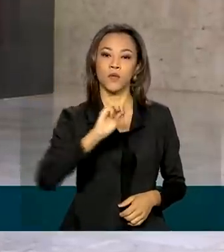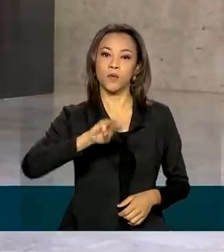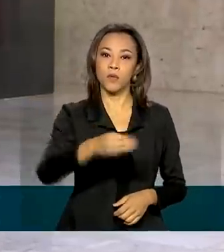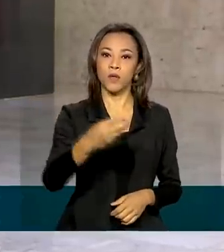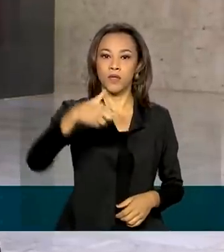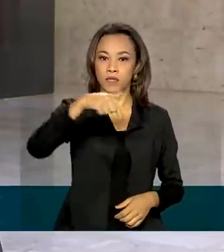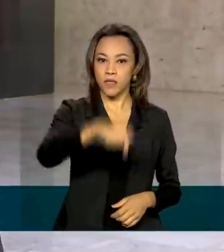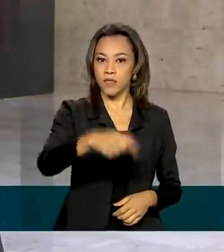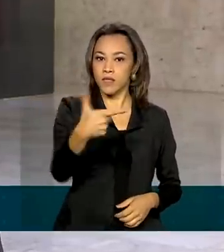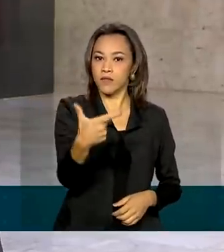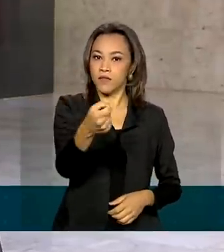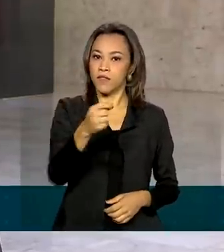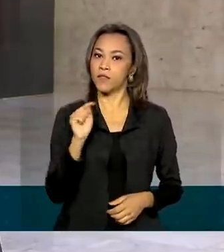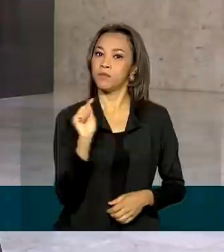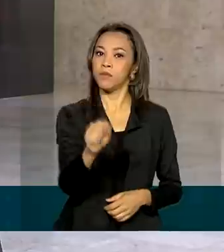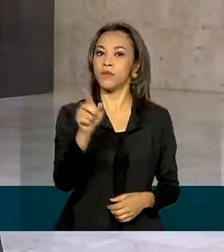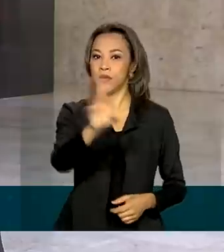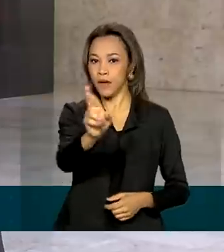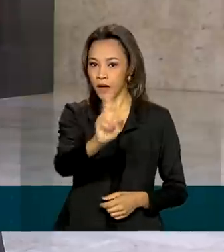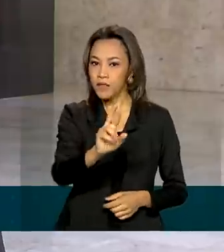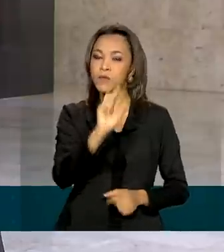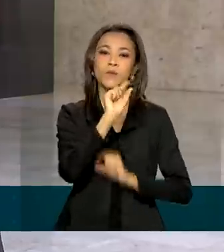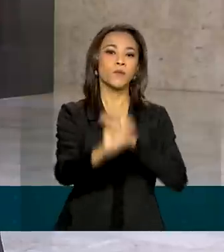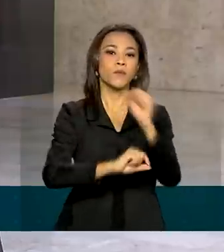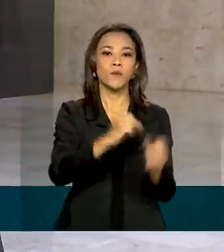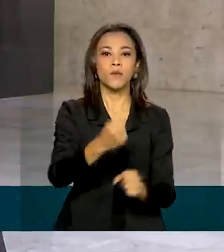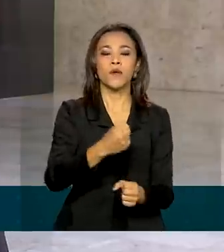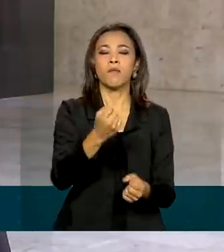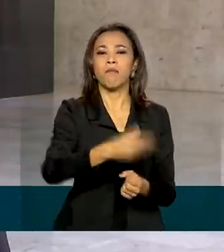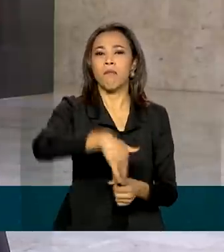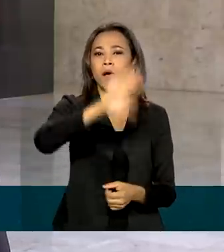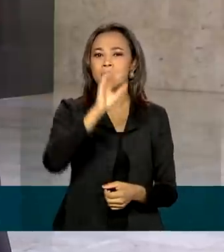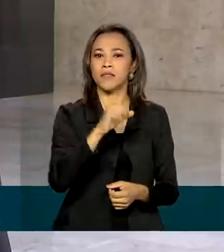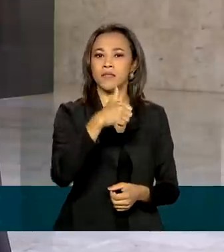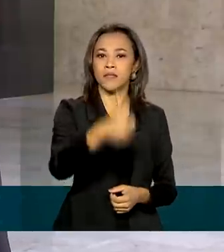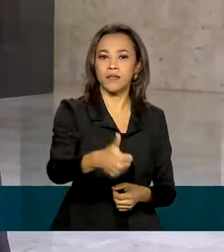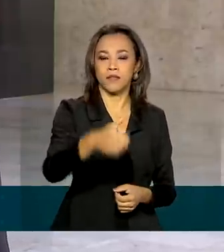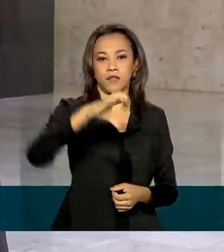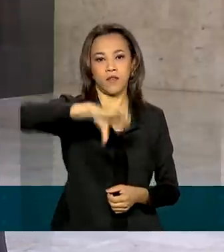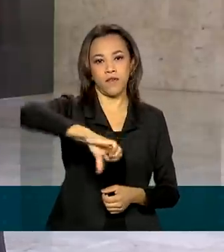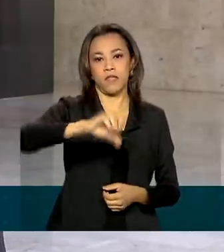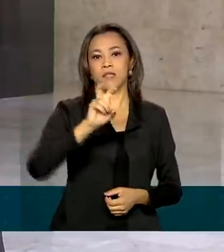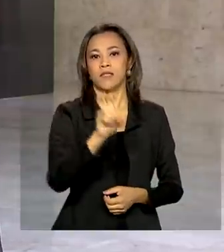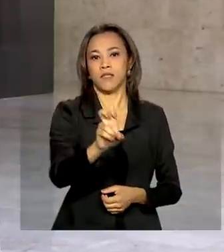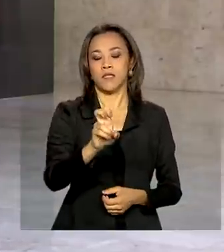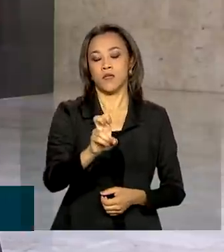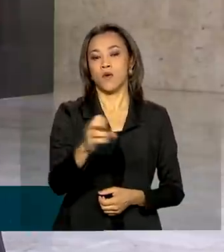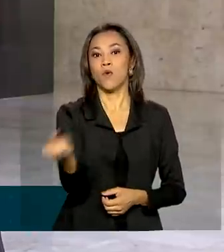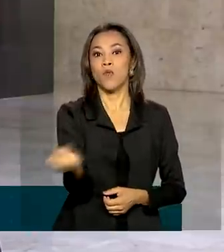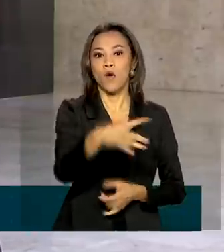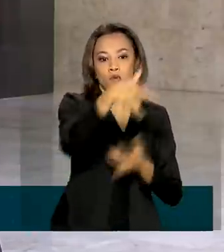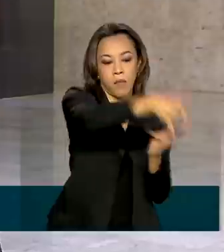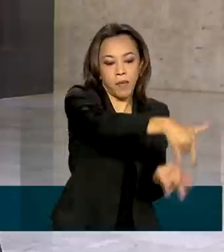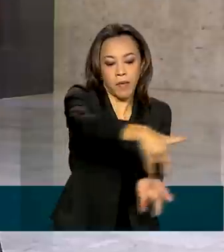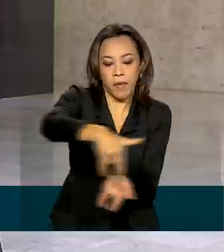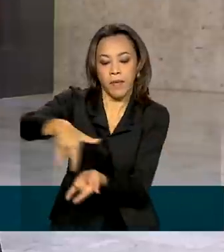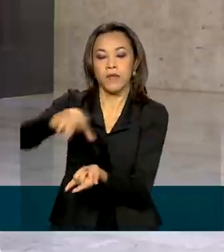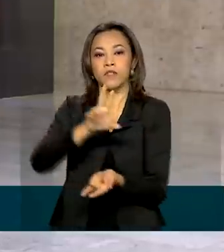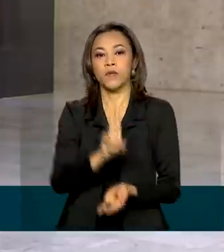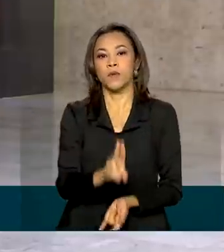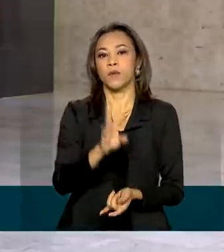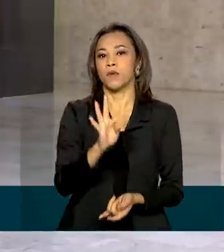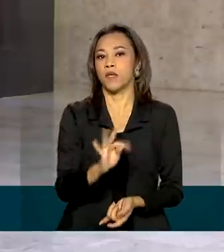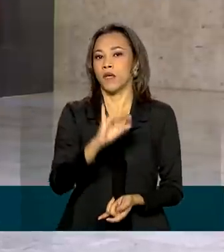mil reais para a habilitação de 195 novos leitos de UTI para atendimento exclusivo